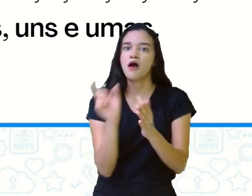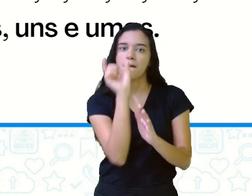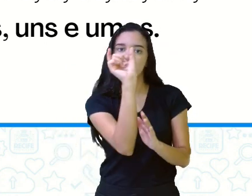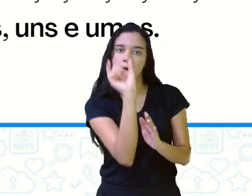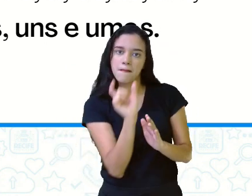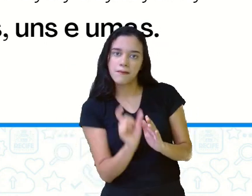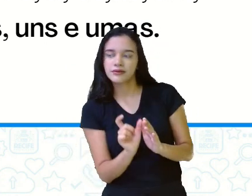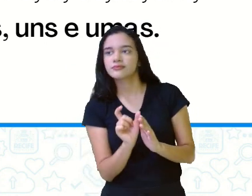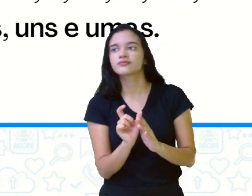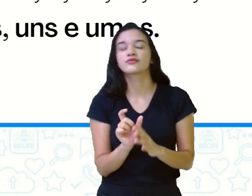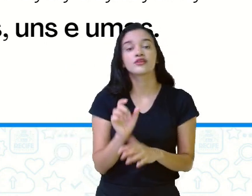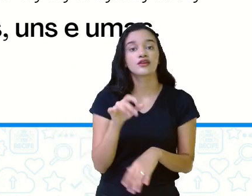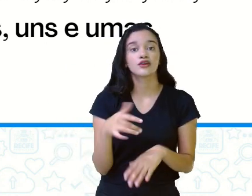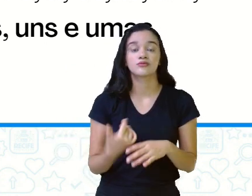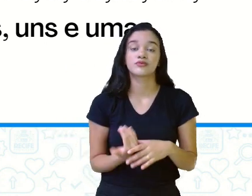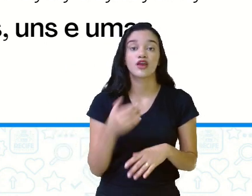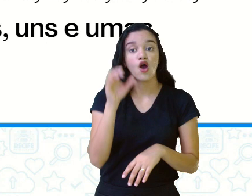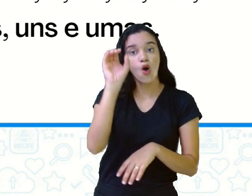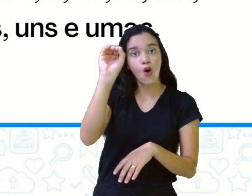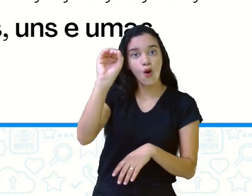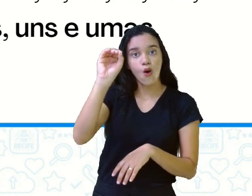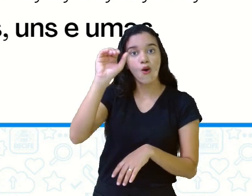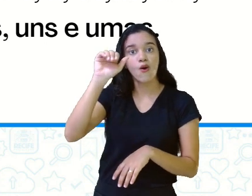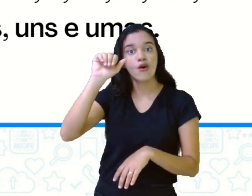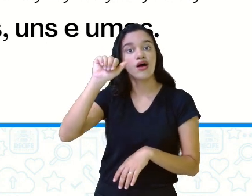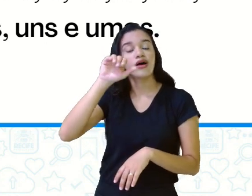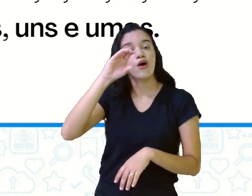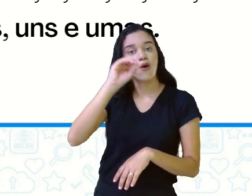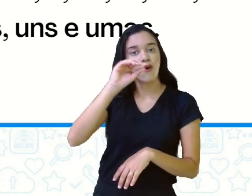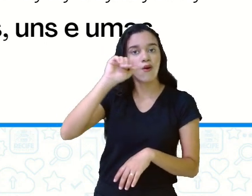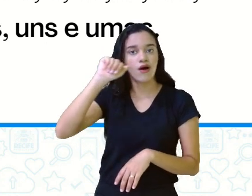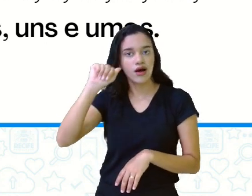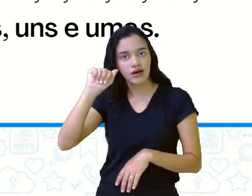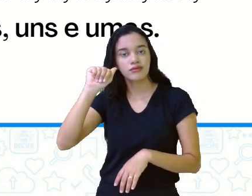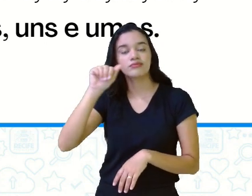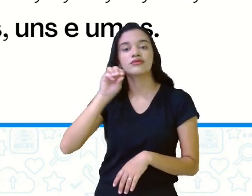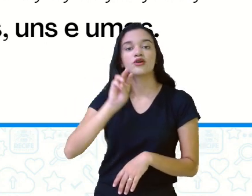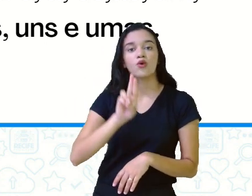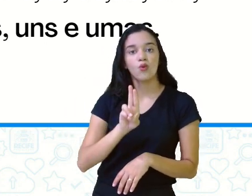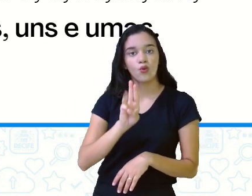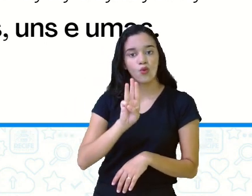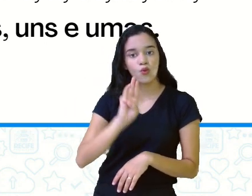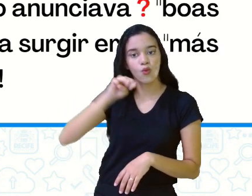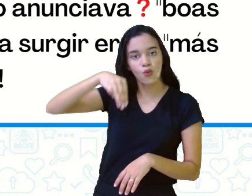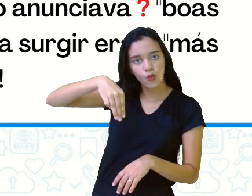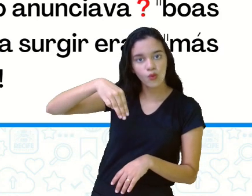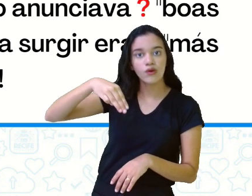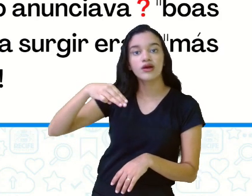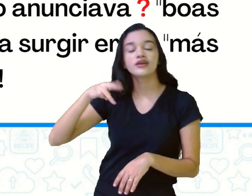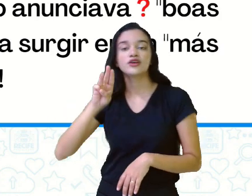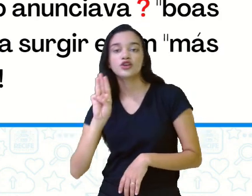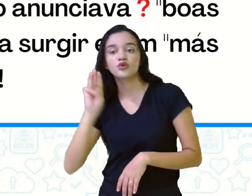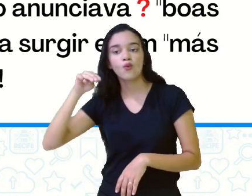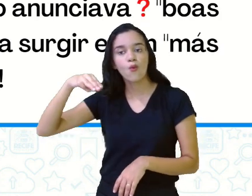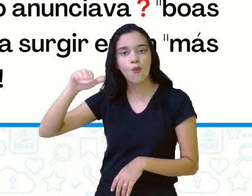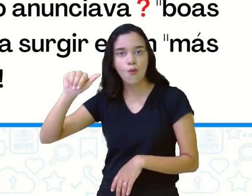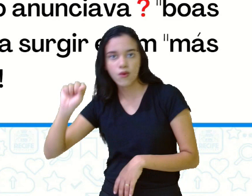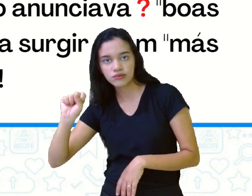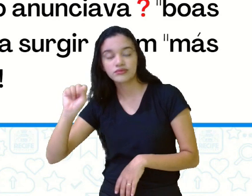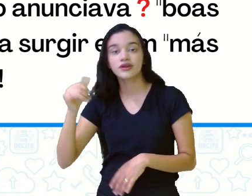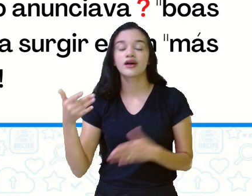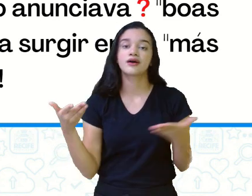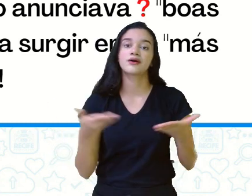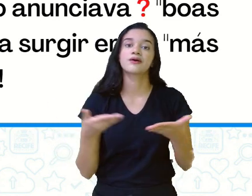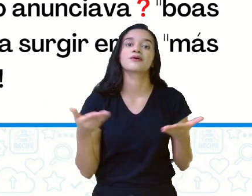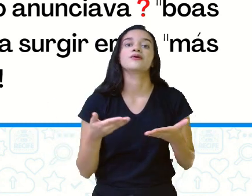Ó, a, ós, ás, um, umas, uns, um mais. Vamos